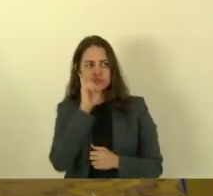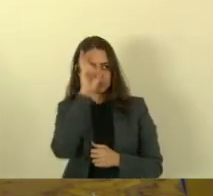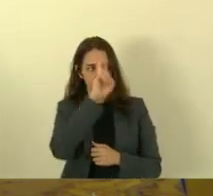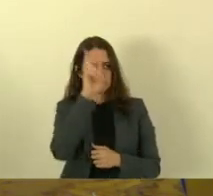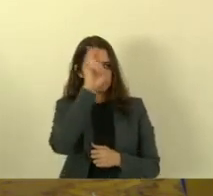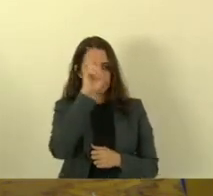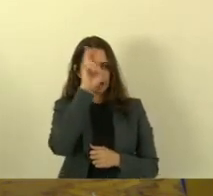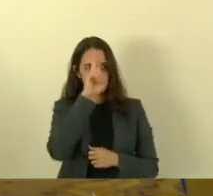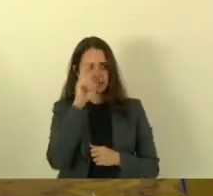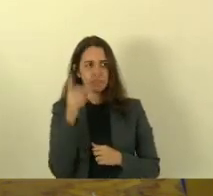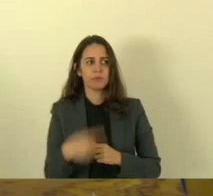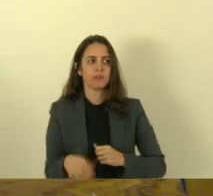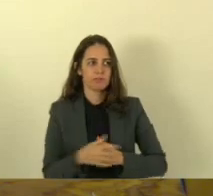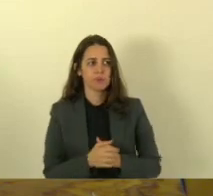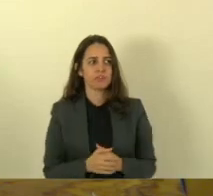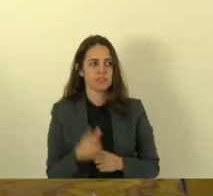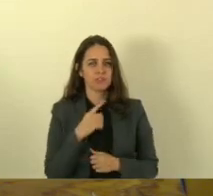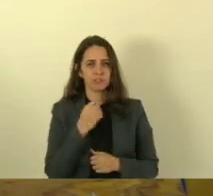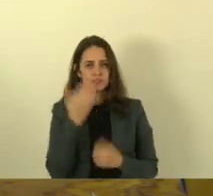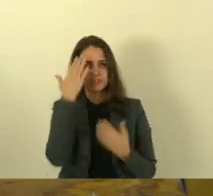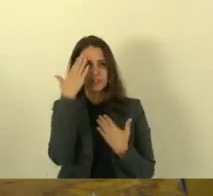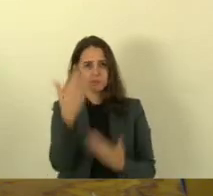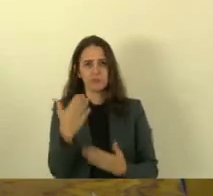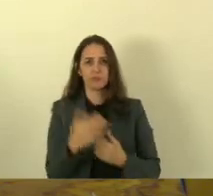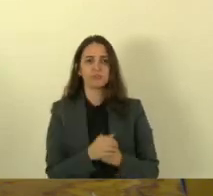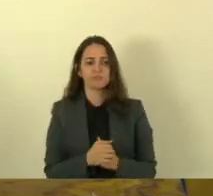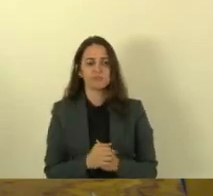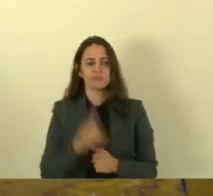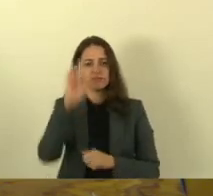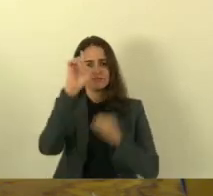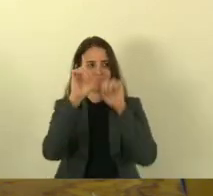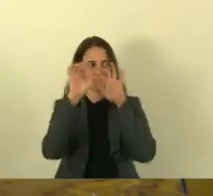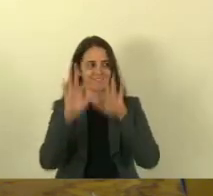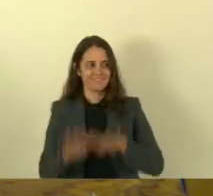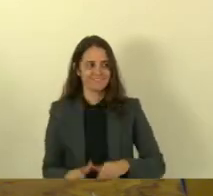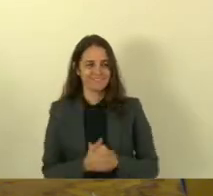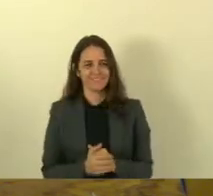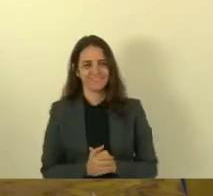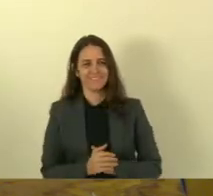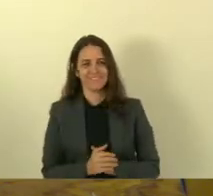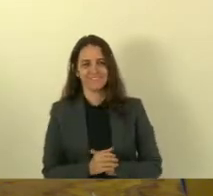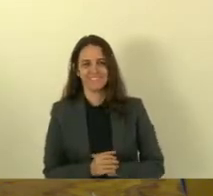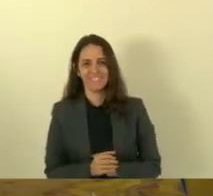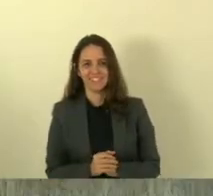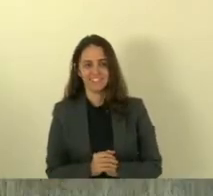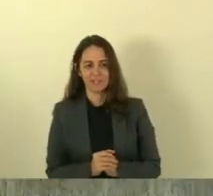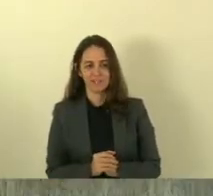tribuna popular muito obrigado a todos e que Deus continue nos abençoando